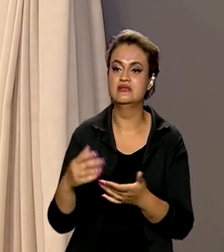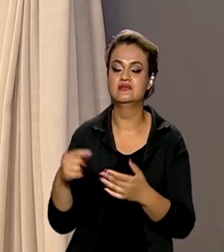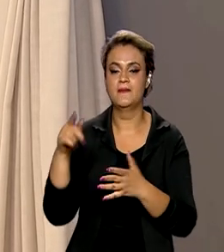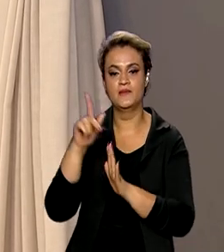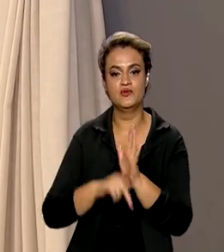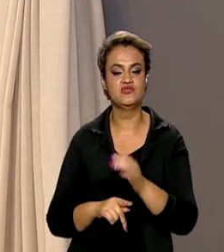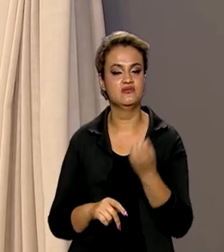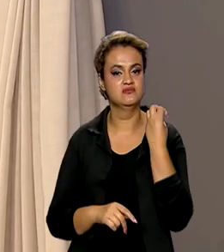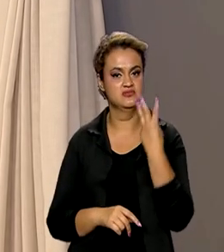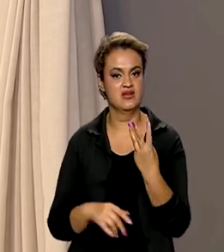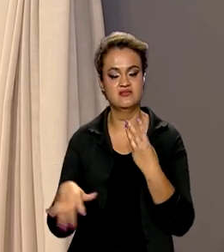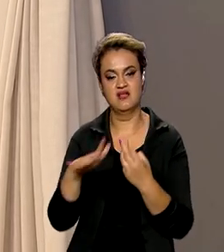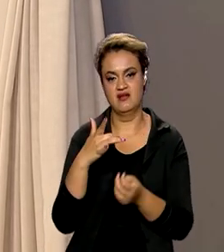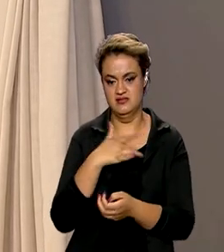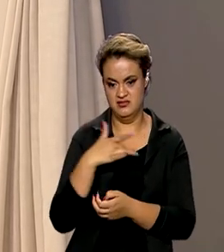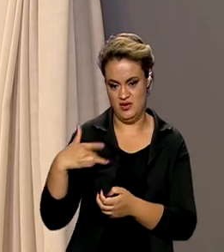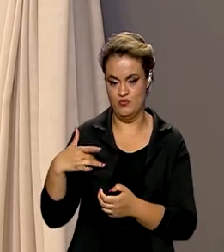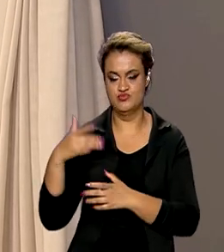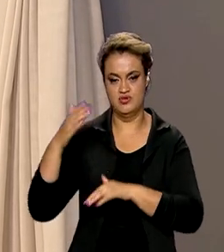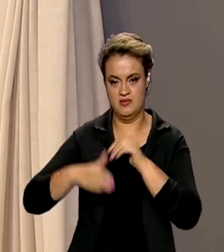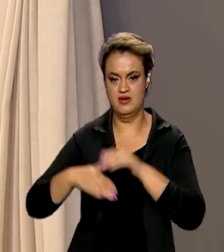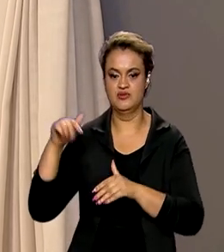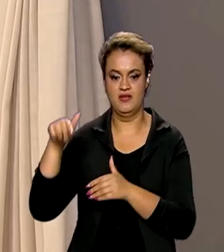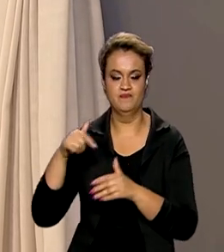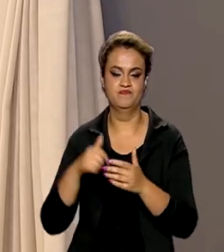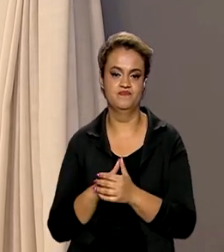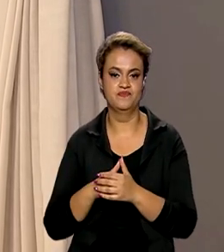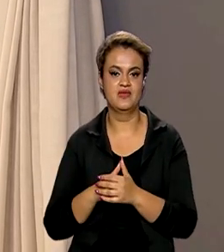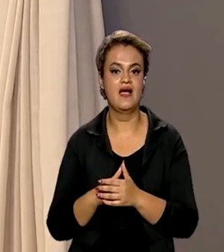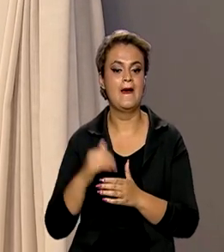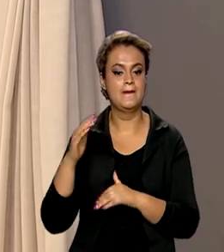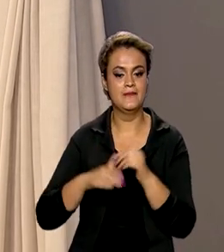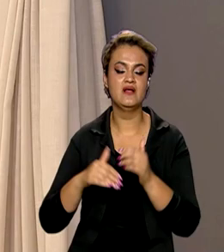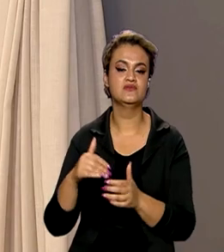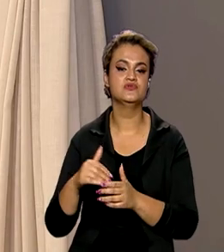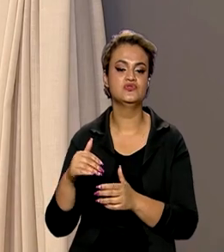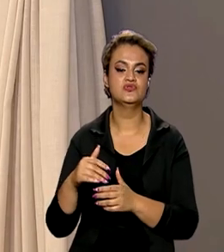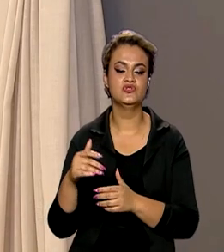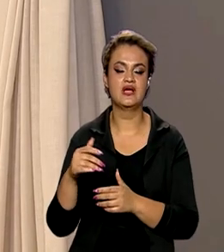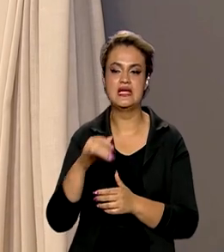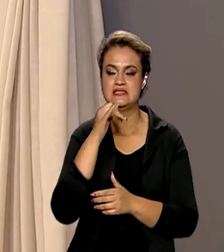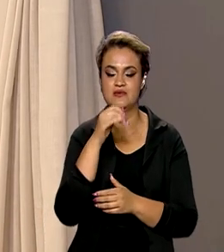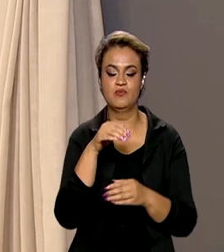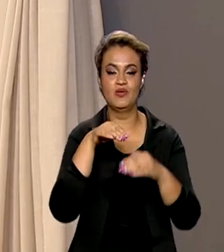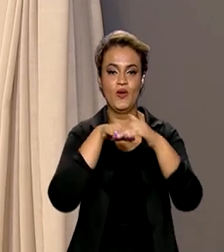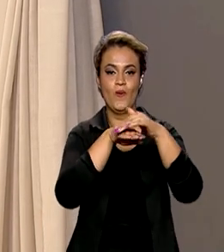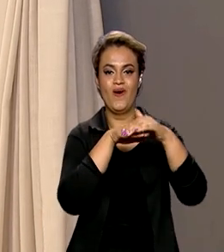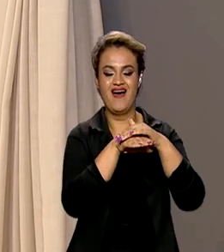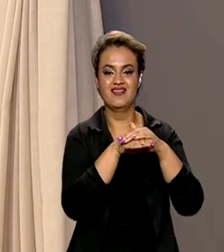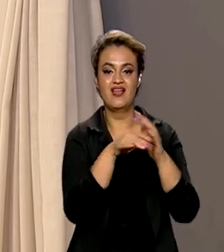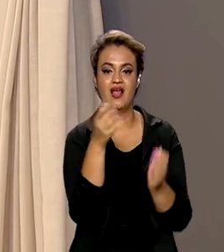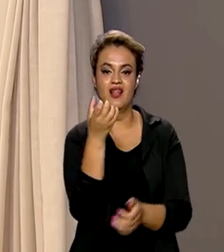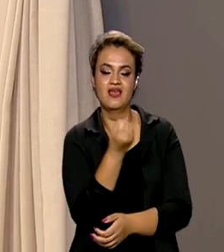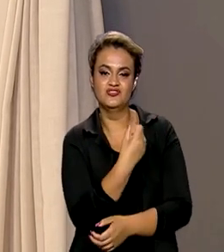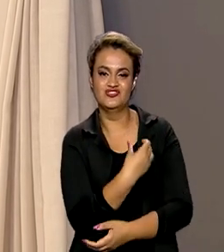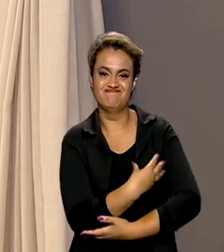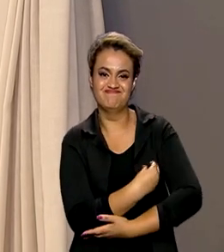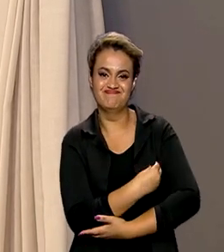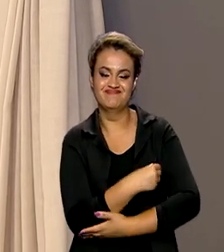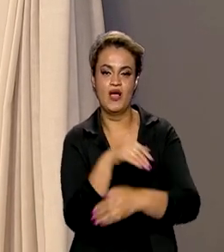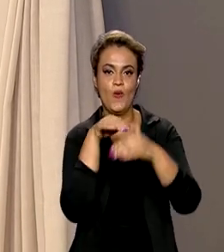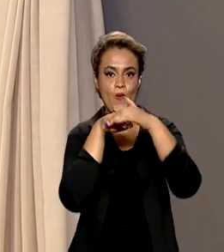projetos na área de saúde em execução aqui. A implantação do Banco de Leite Humano, o primeiro do país, uma